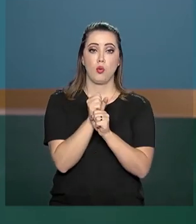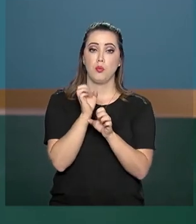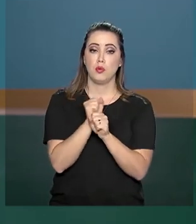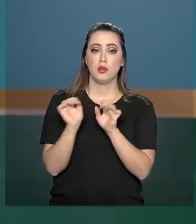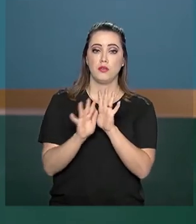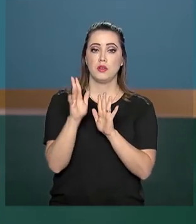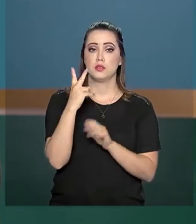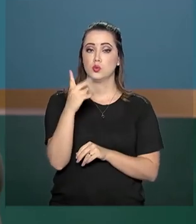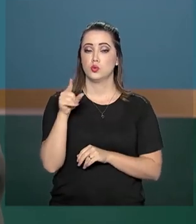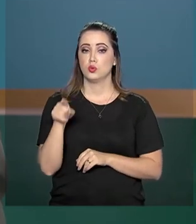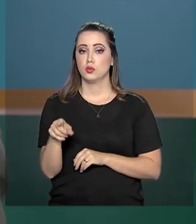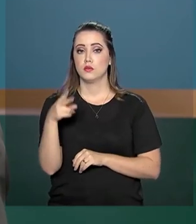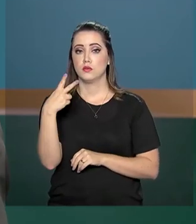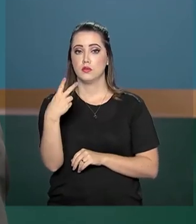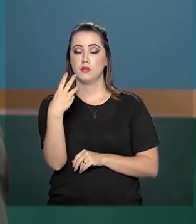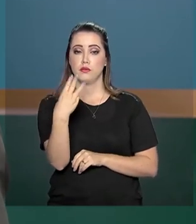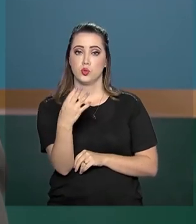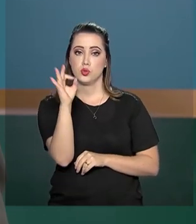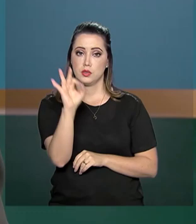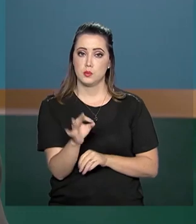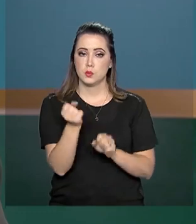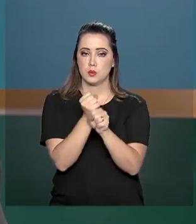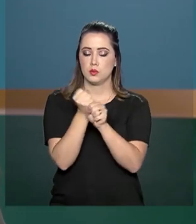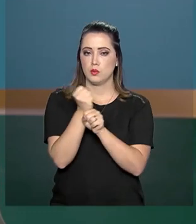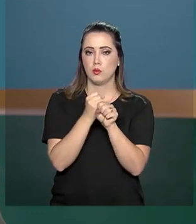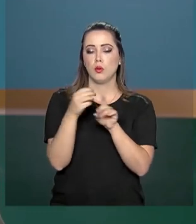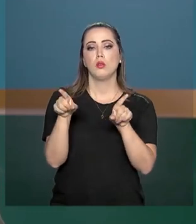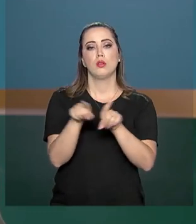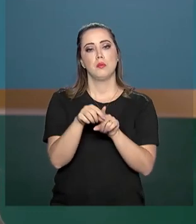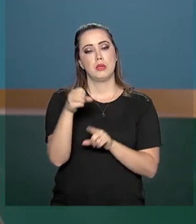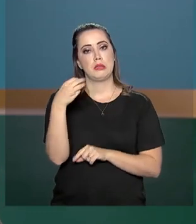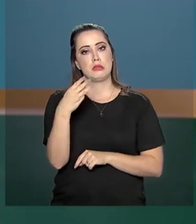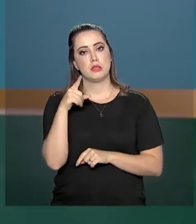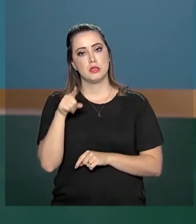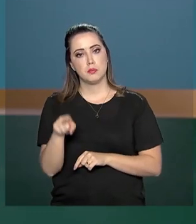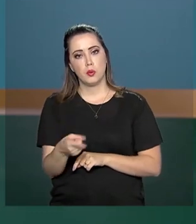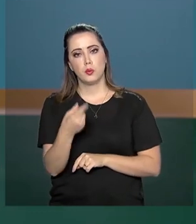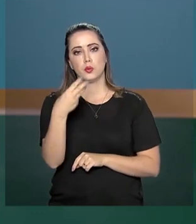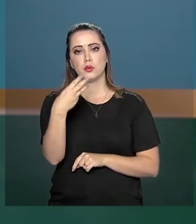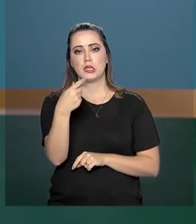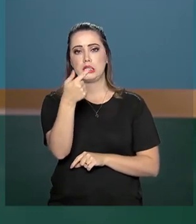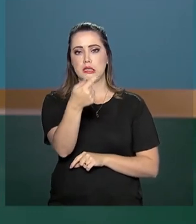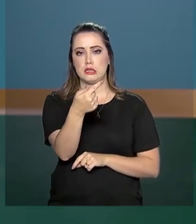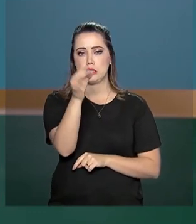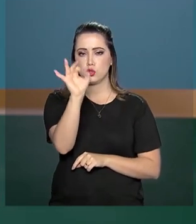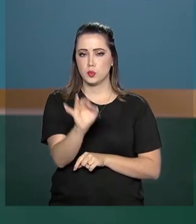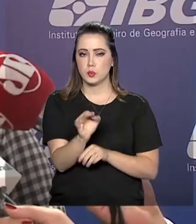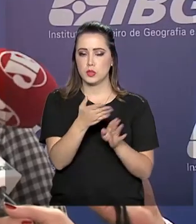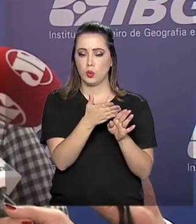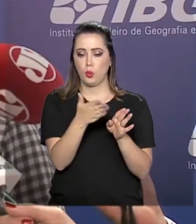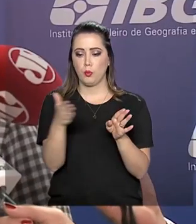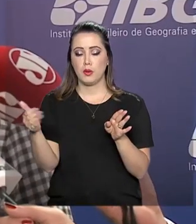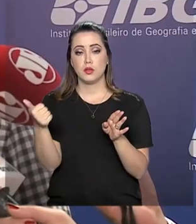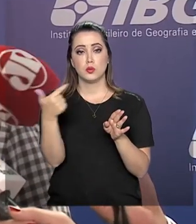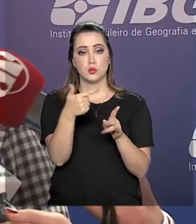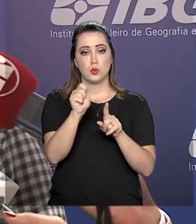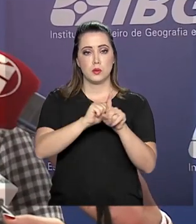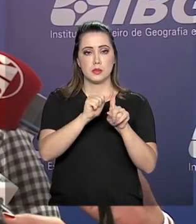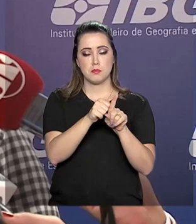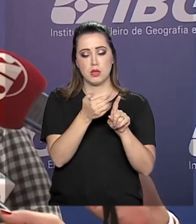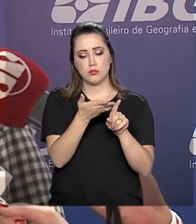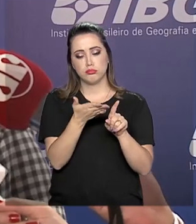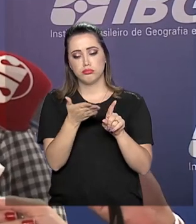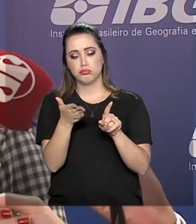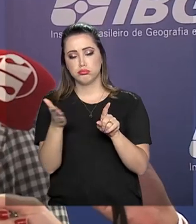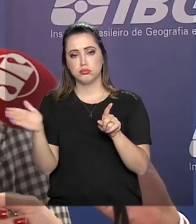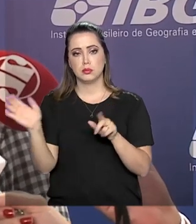2,23% ao ano e de 3,37% em 12 meses. Esse resultado de junho